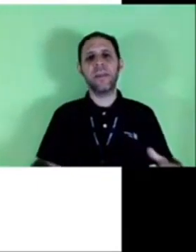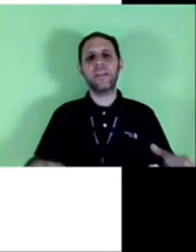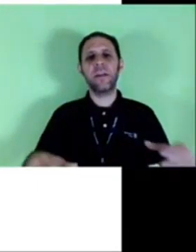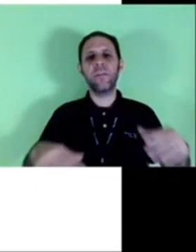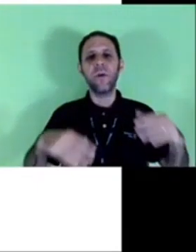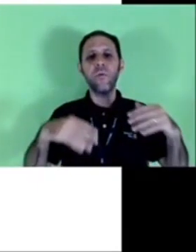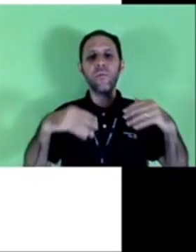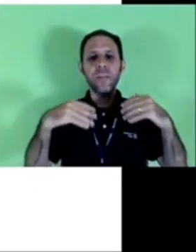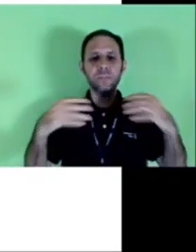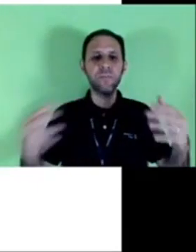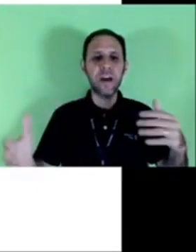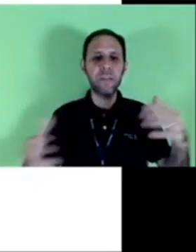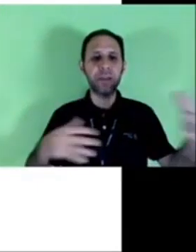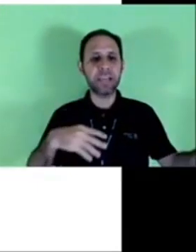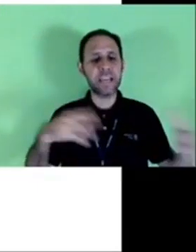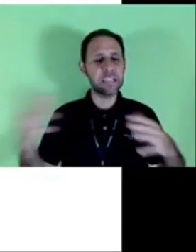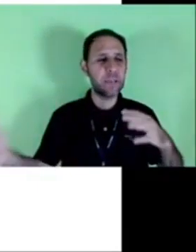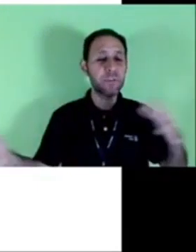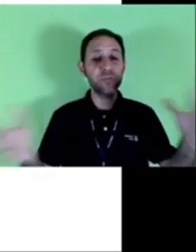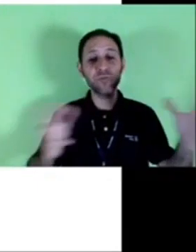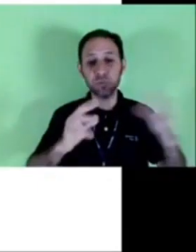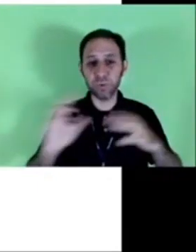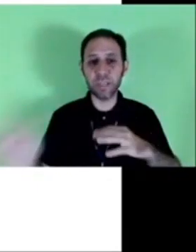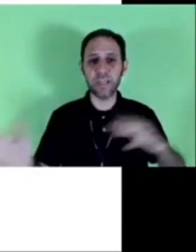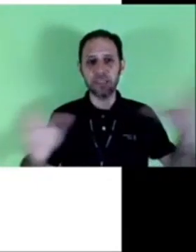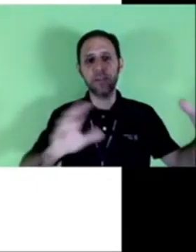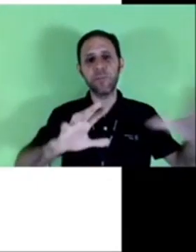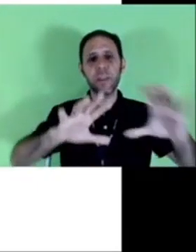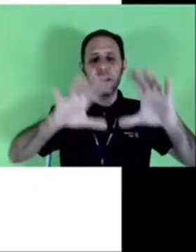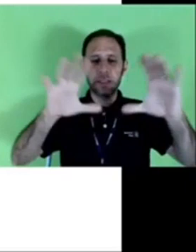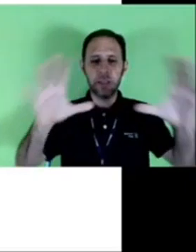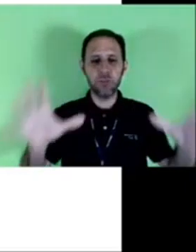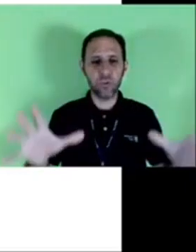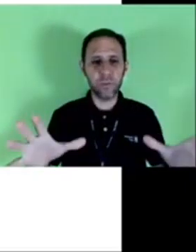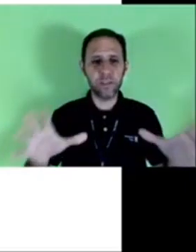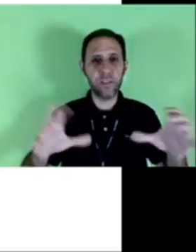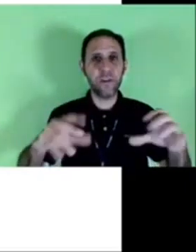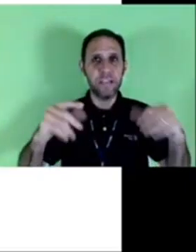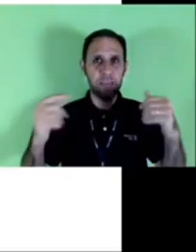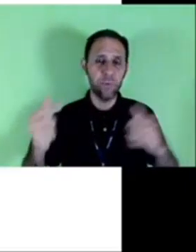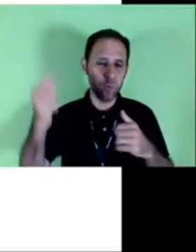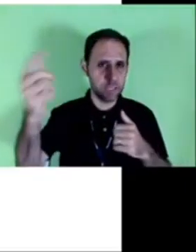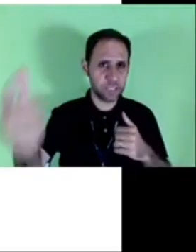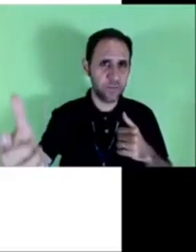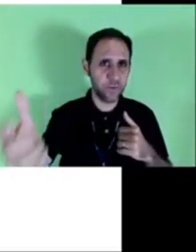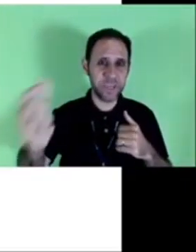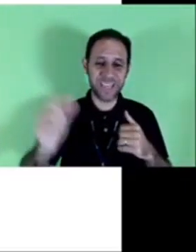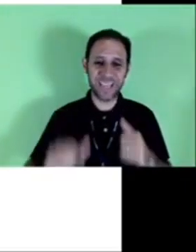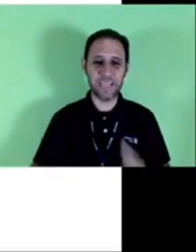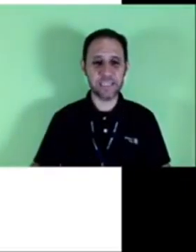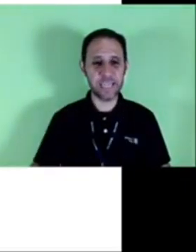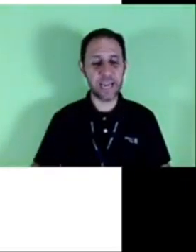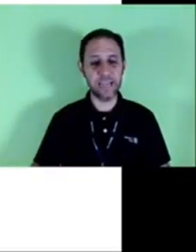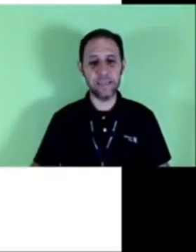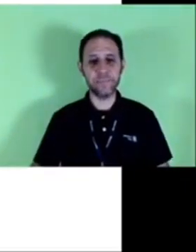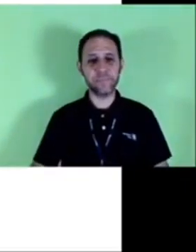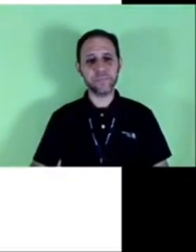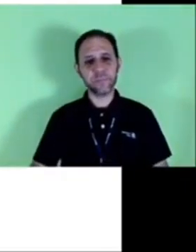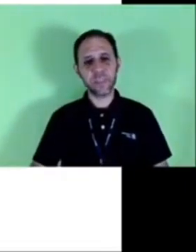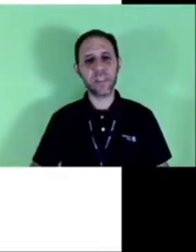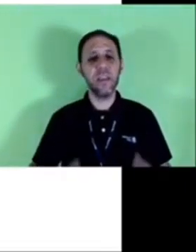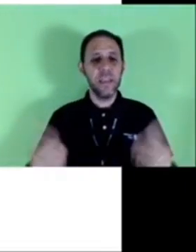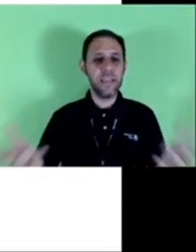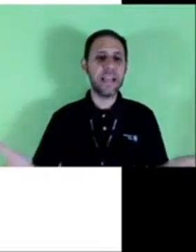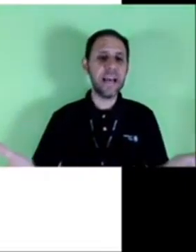também. Então o mesmo vale para quem recebe os poderes. Então tem um documento que fala que a procuração foi cancelada.